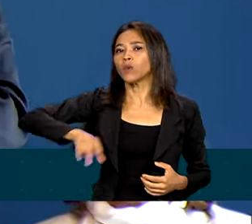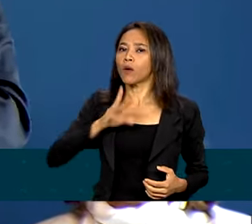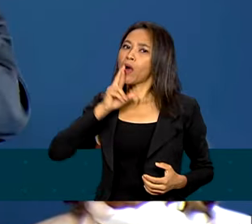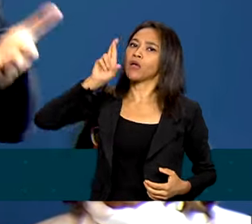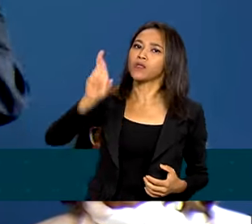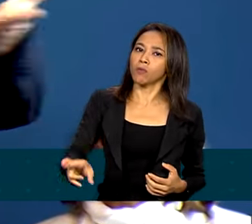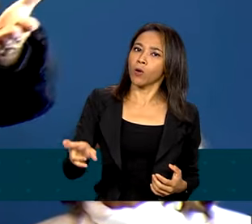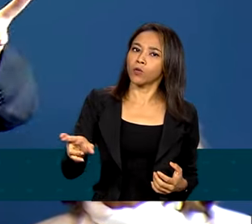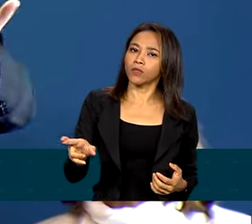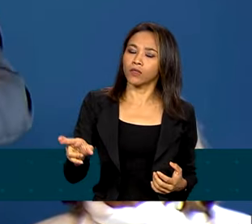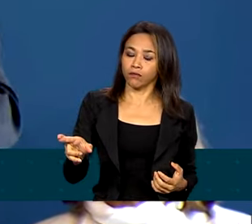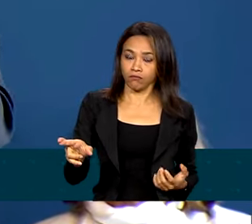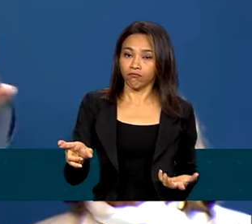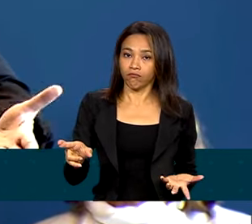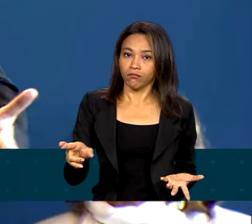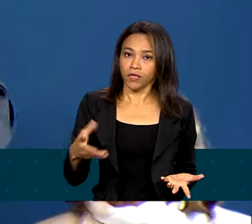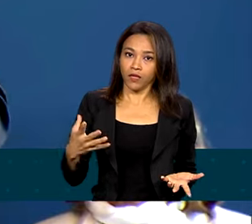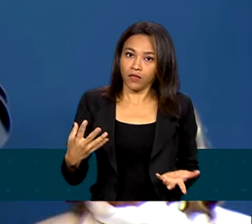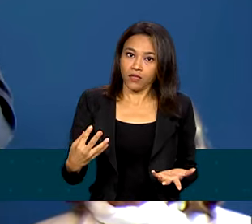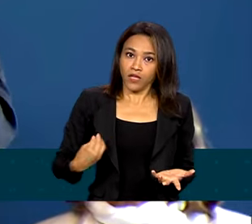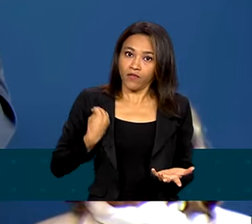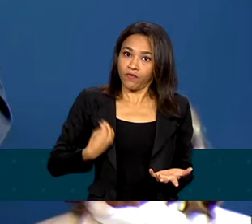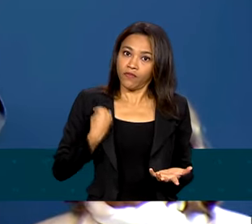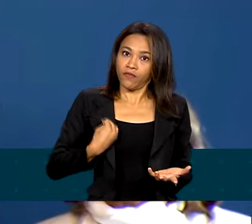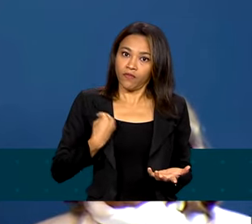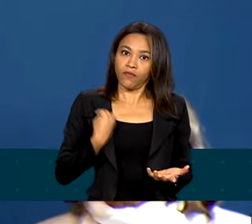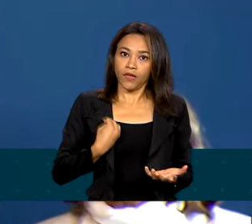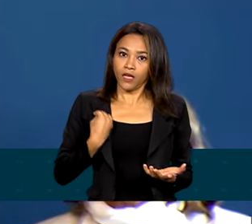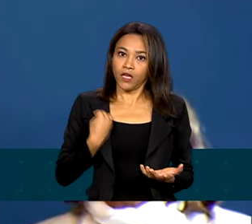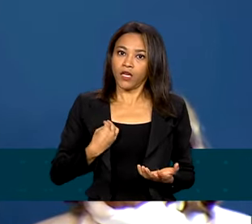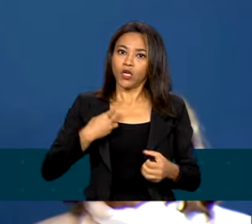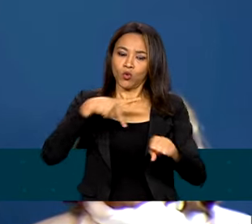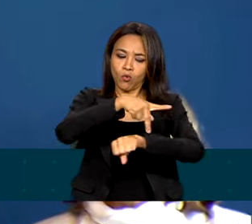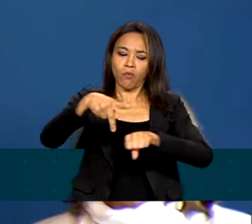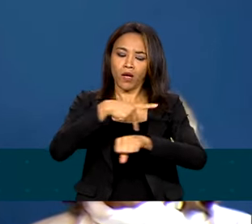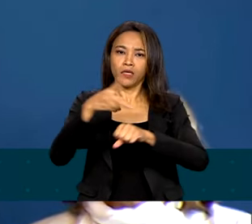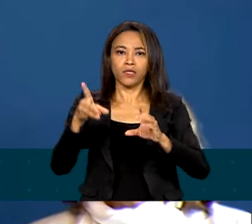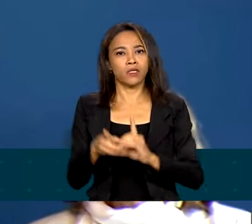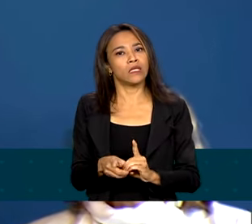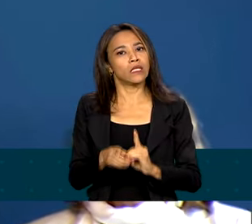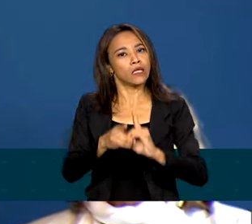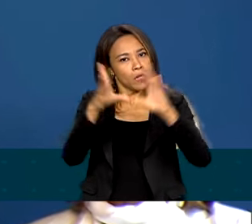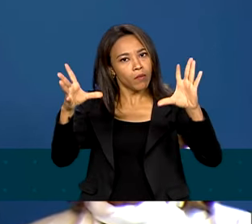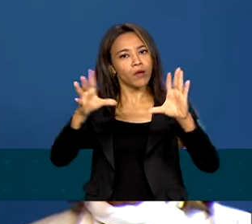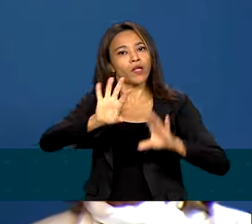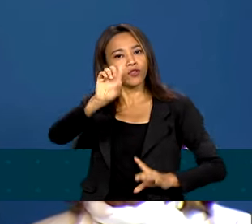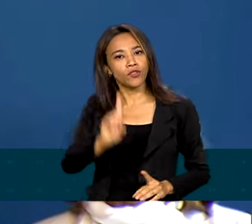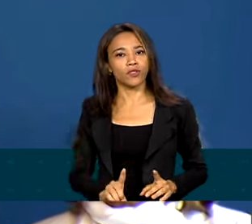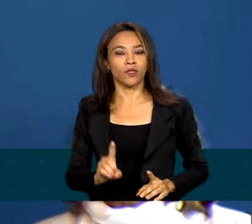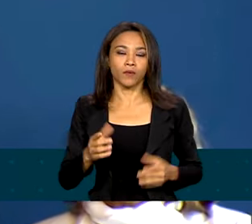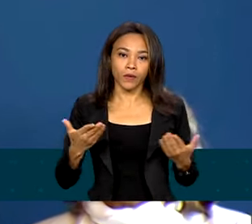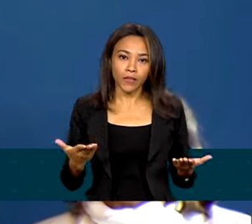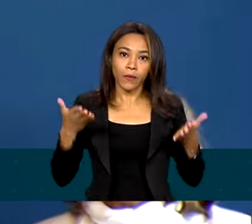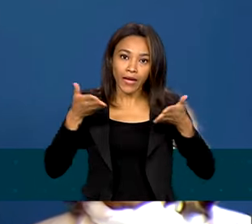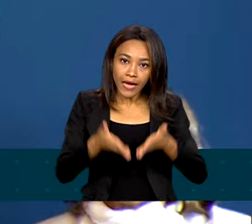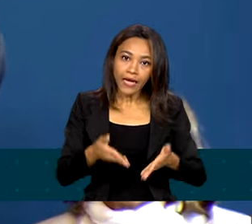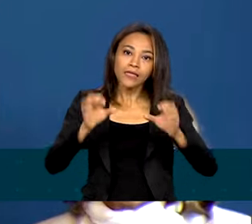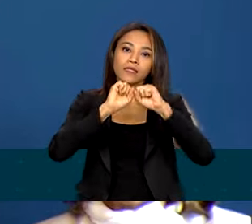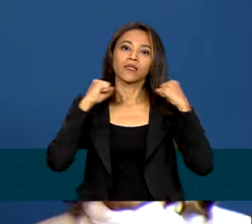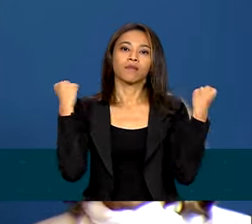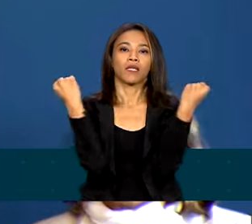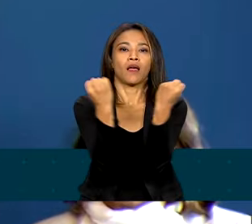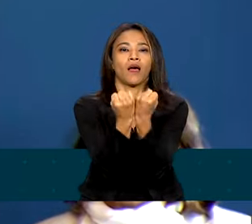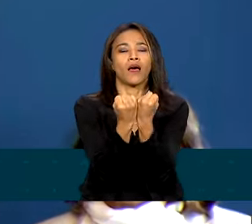sim ou não em um verdadeiro Estado democrático de direito. Esse seminário, portanto, se insere numa